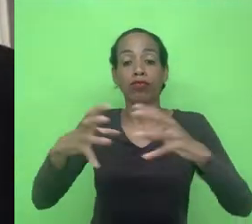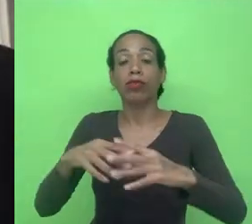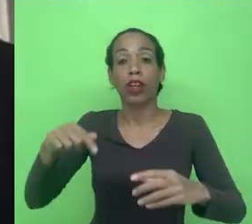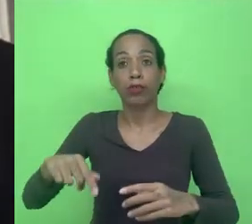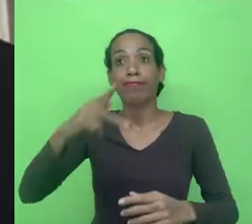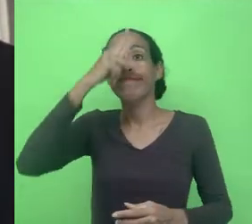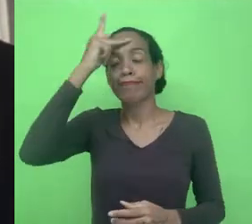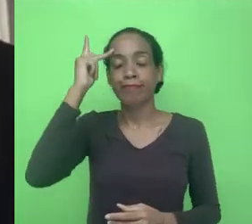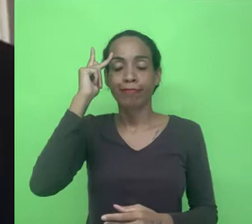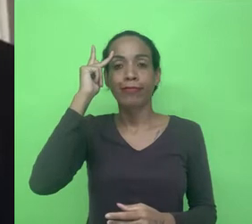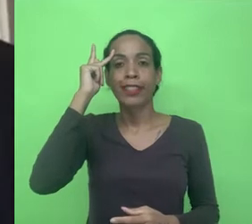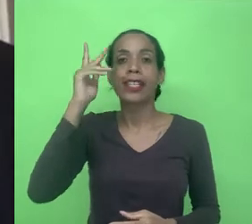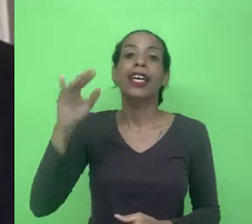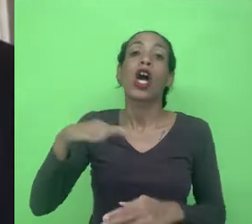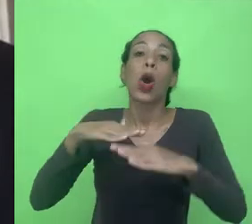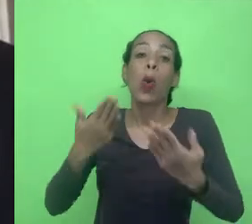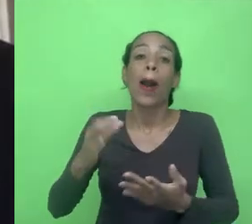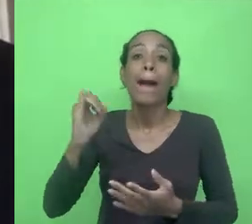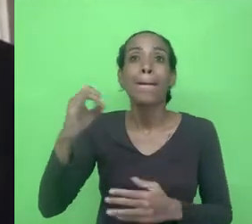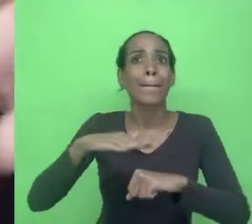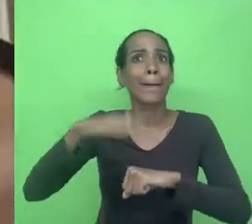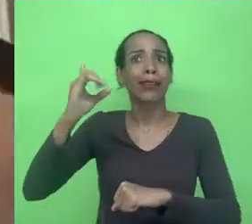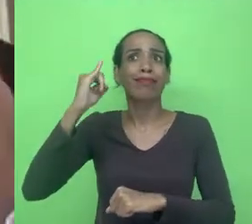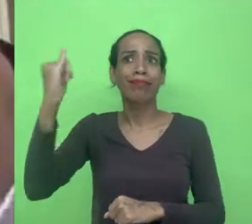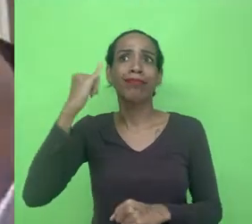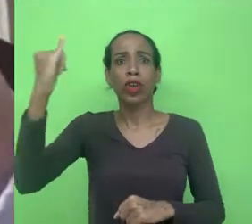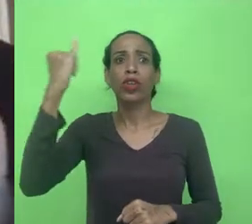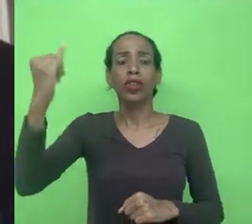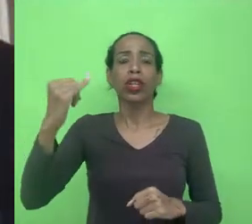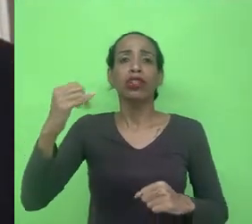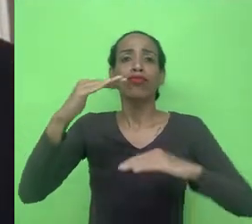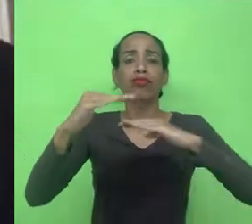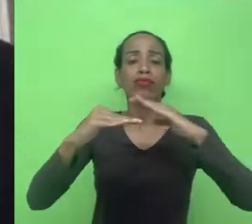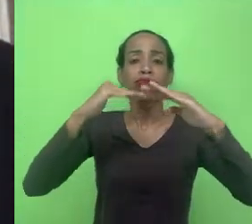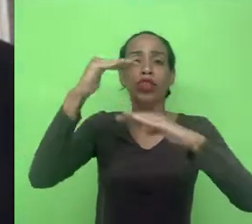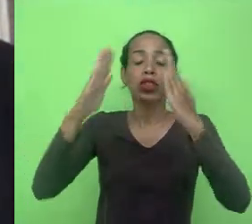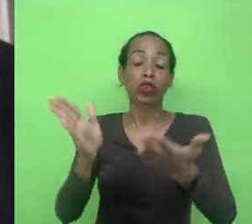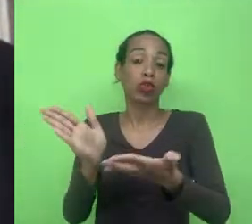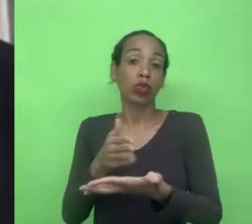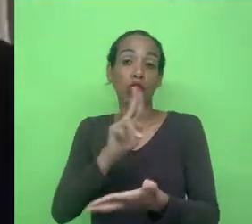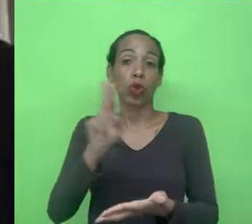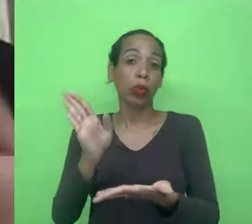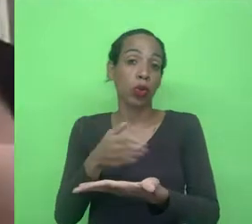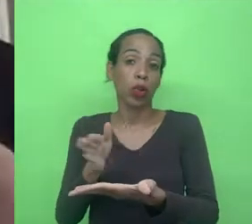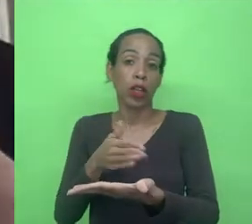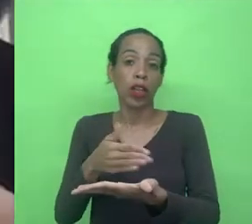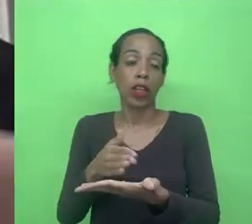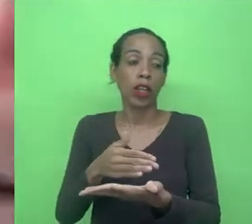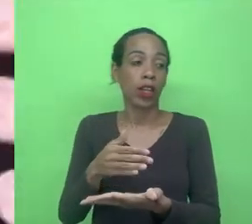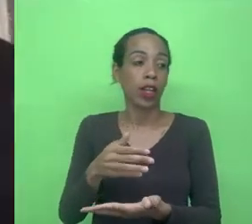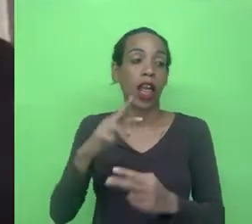A principal referência que eu utilizo sobre esse processo é esse livro aqui, que se chama The Platform Society.